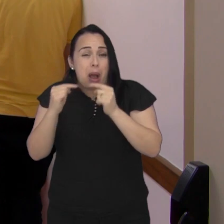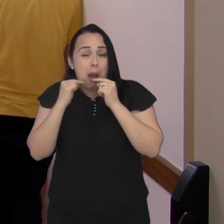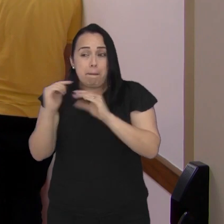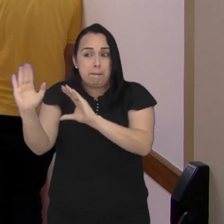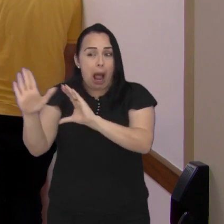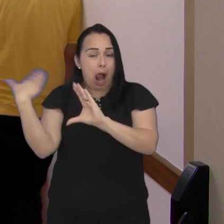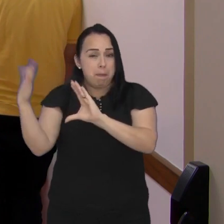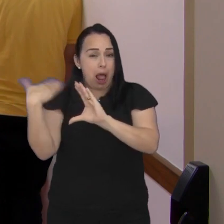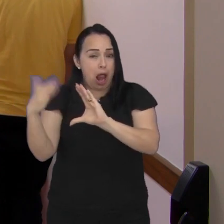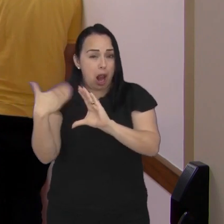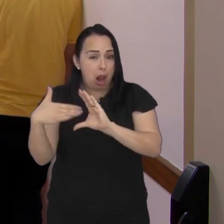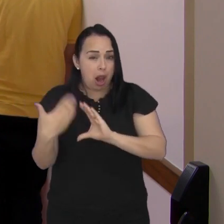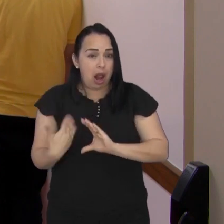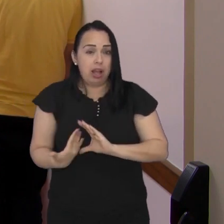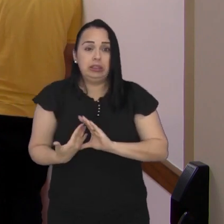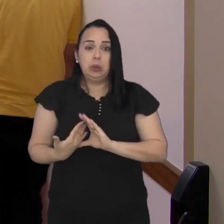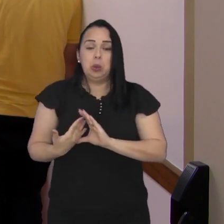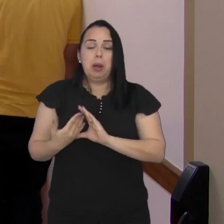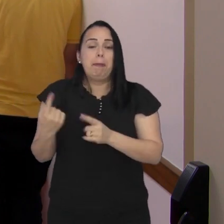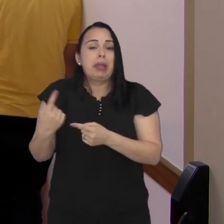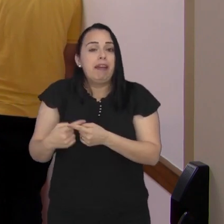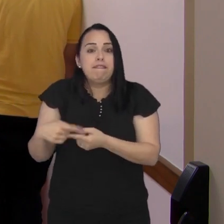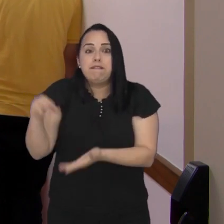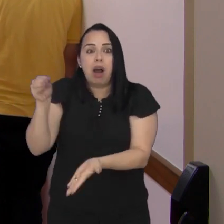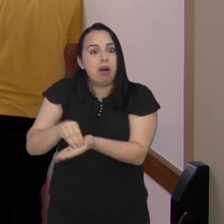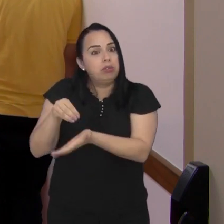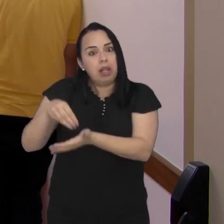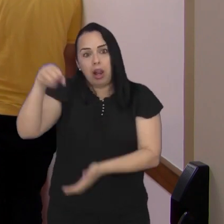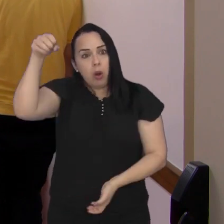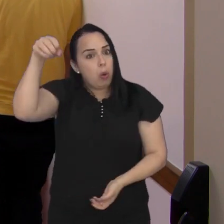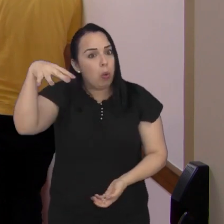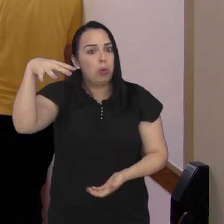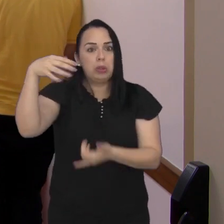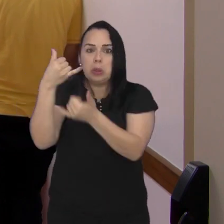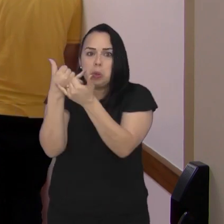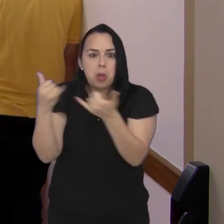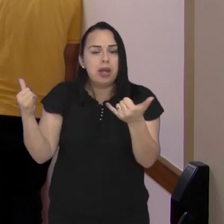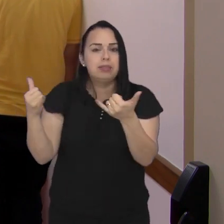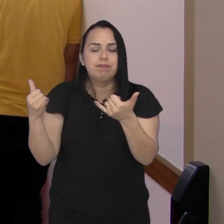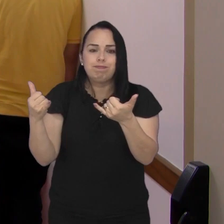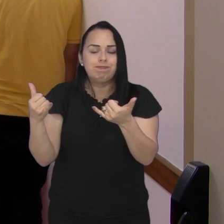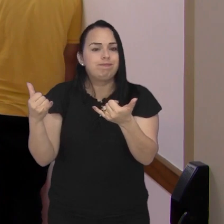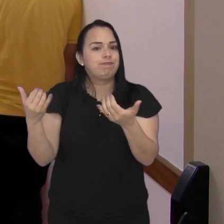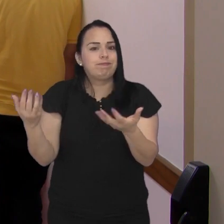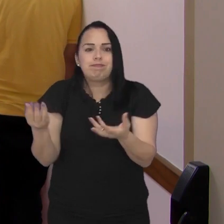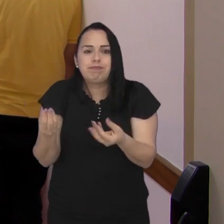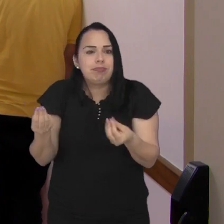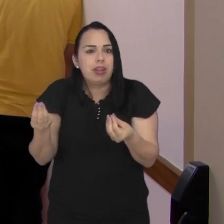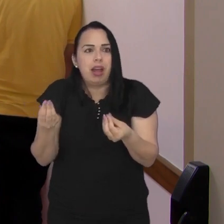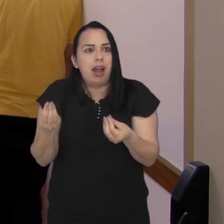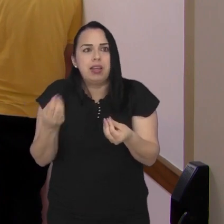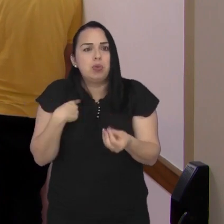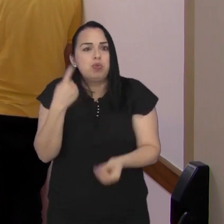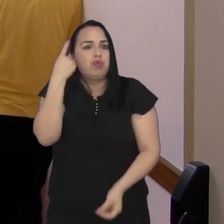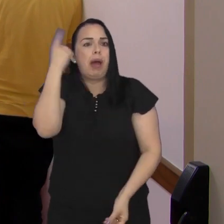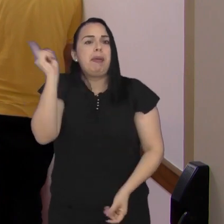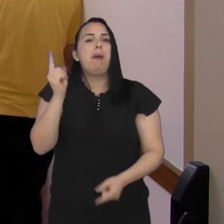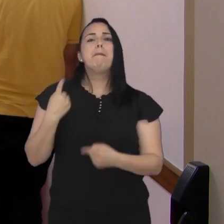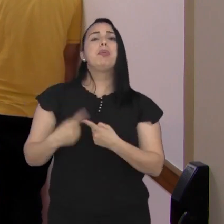reclamado bastante dessa constante falta de energia, por, às vezes, razões que não